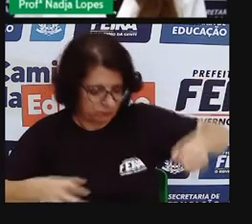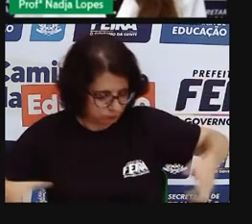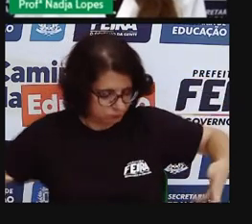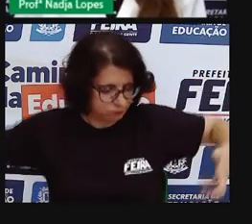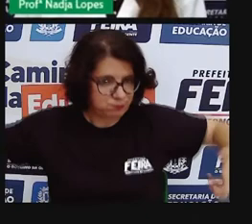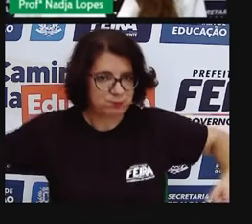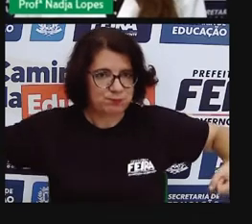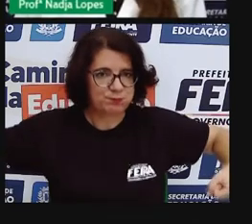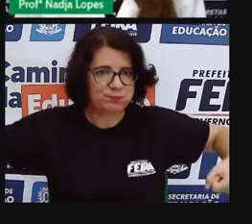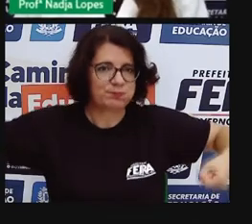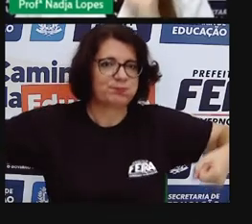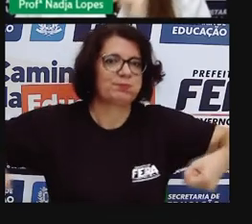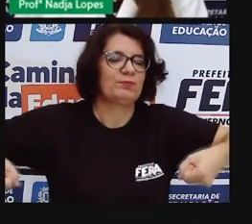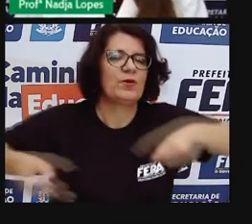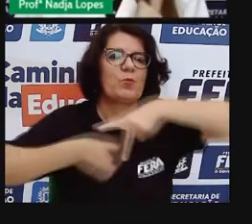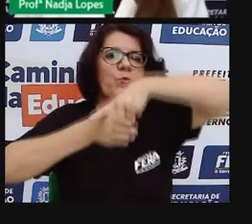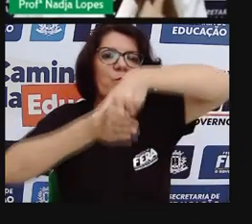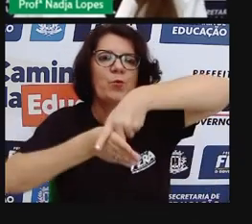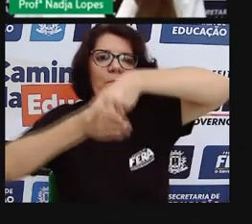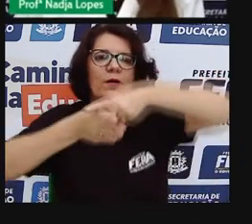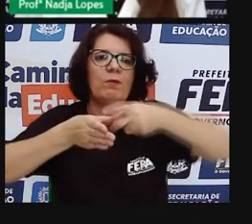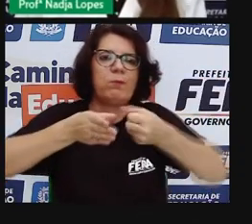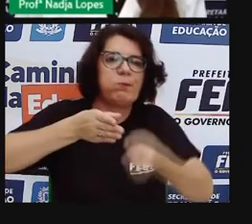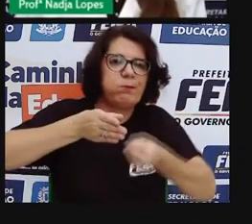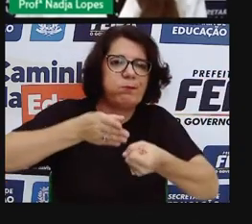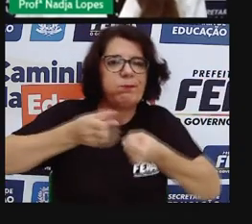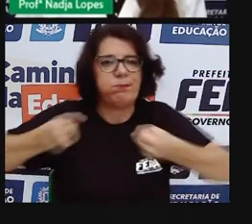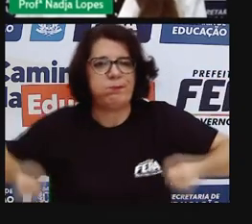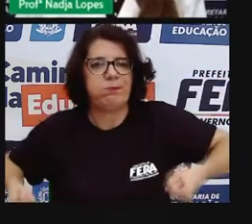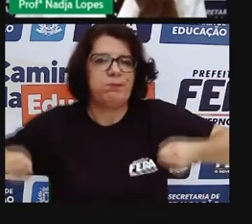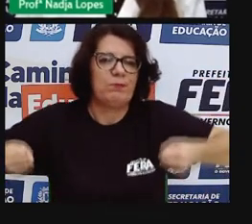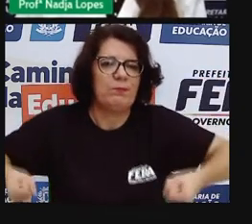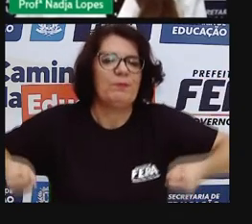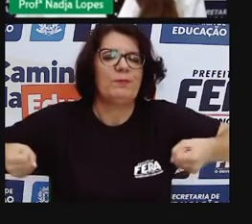é 1920. Olha a evolução da nossa cidade.